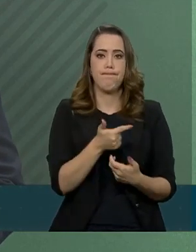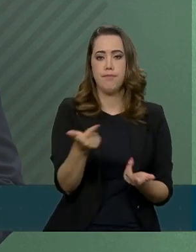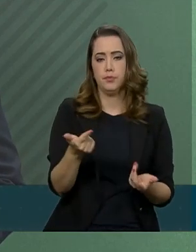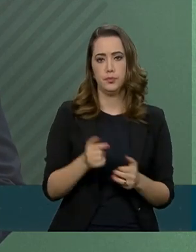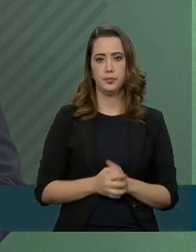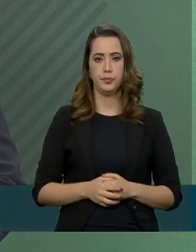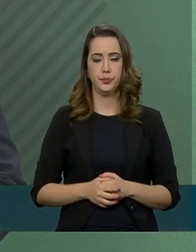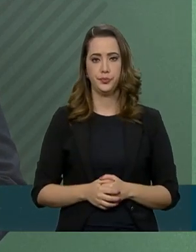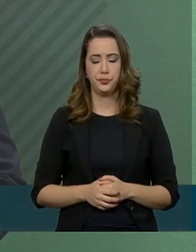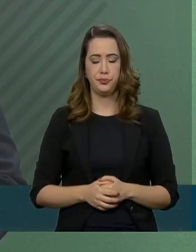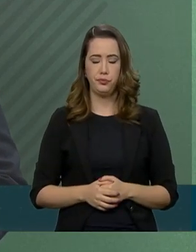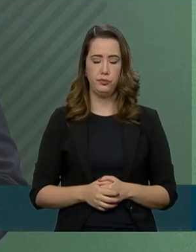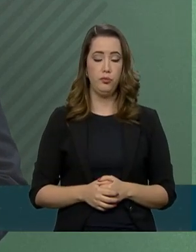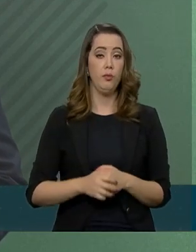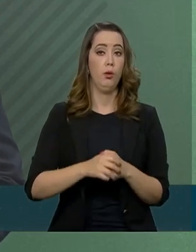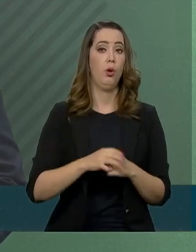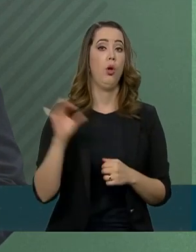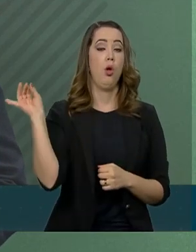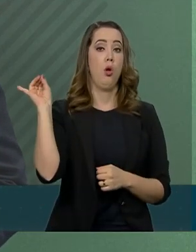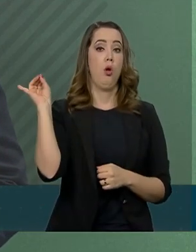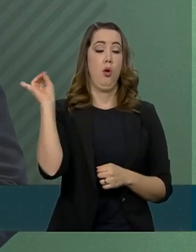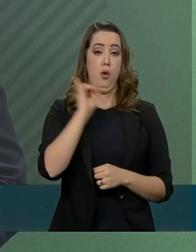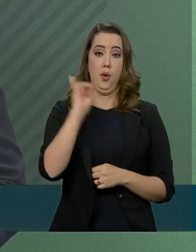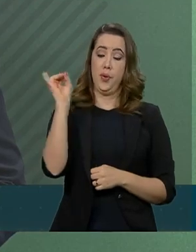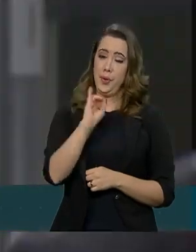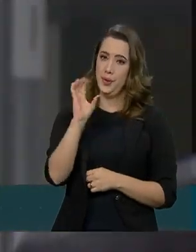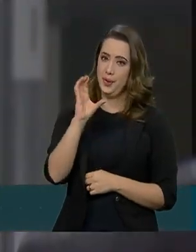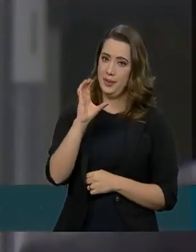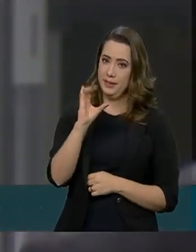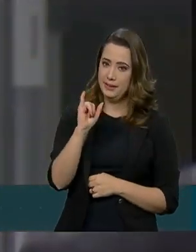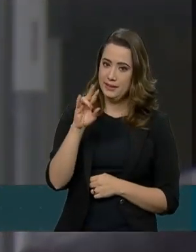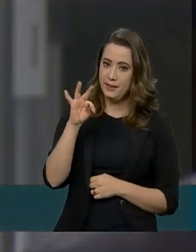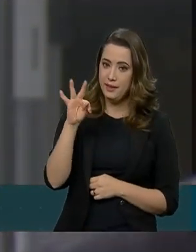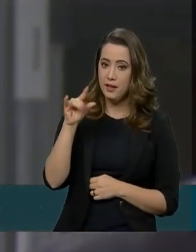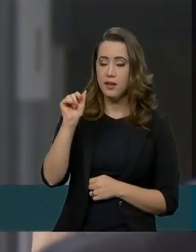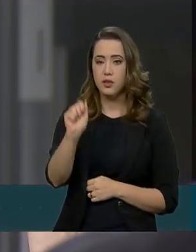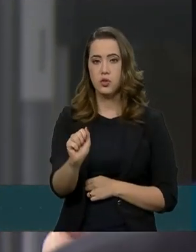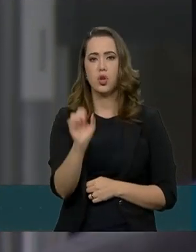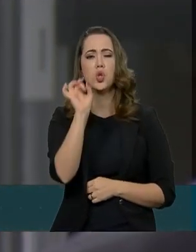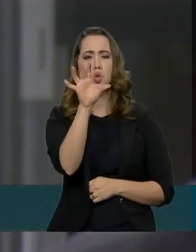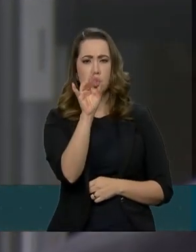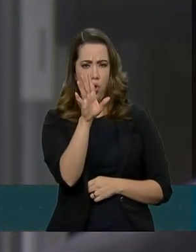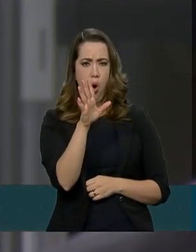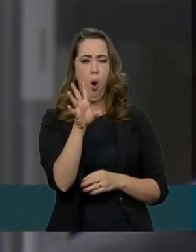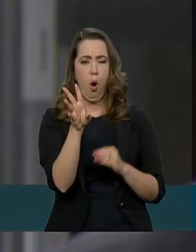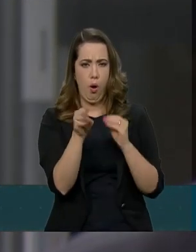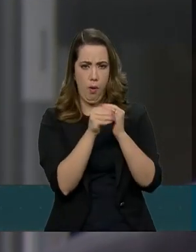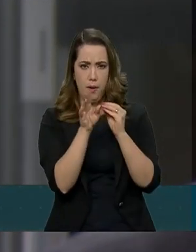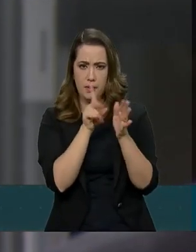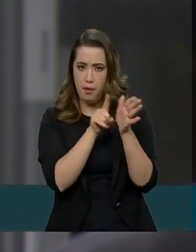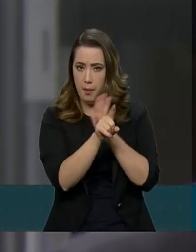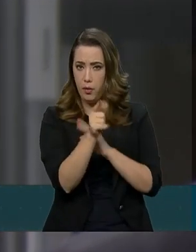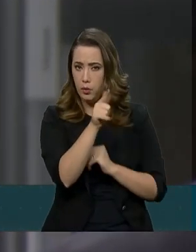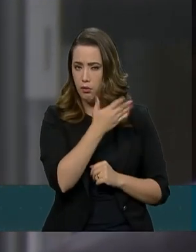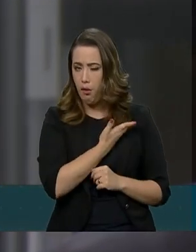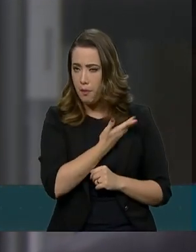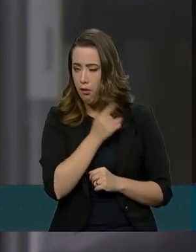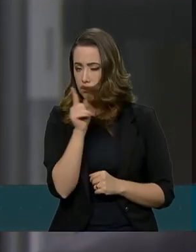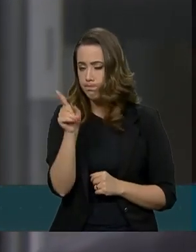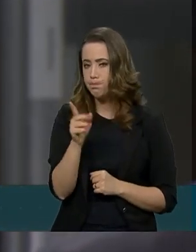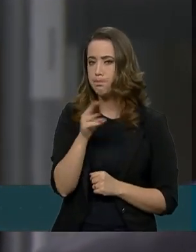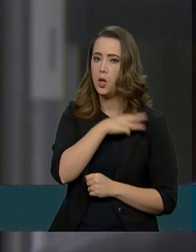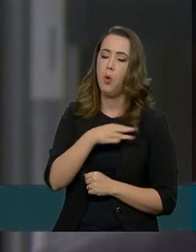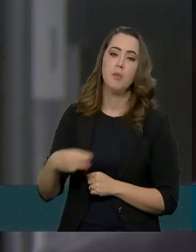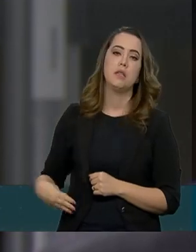Oi, porta-voz, Cíntia da TV CNT, tudo bem? Como vai, tudo bem? Tudo. Só complementando a pergunta da colega, o ministro da